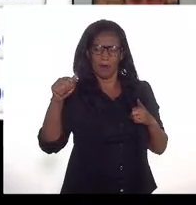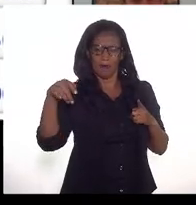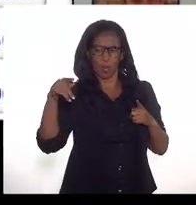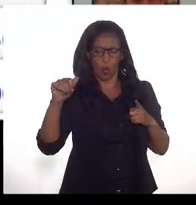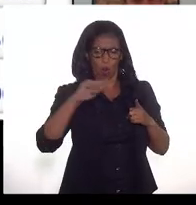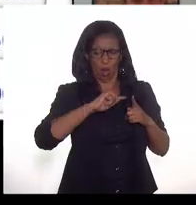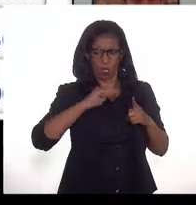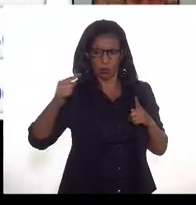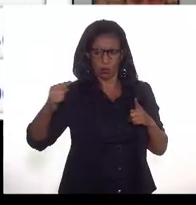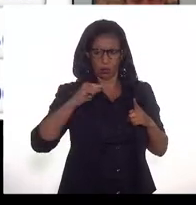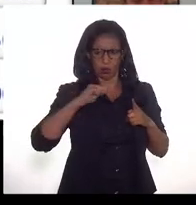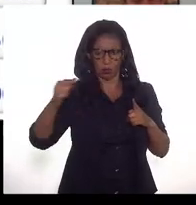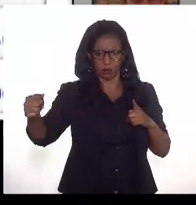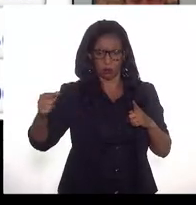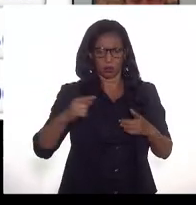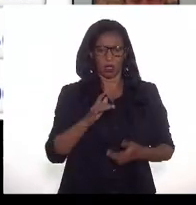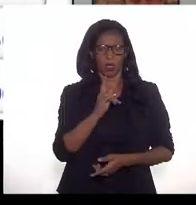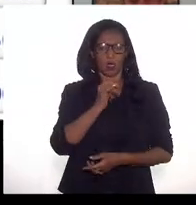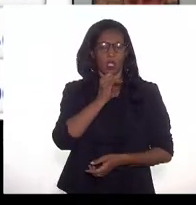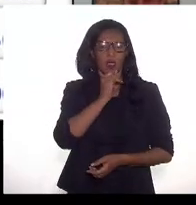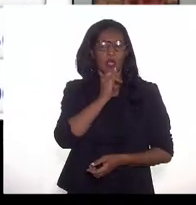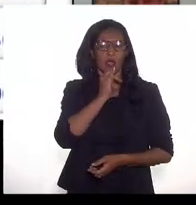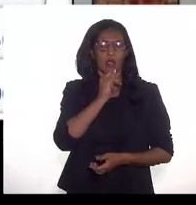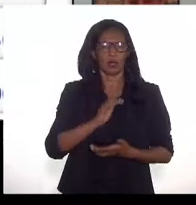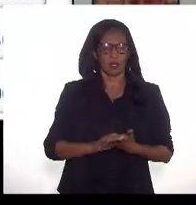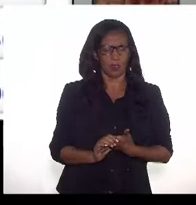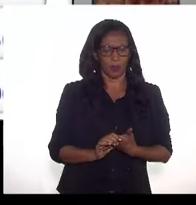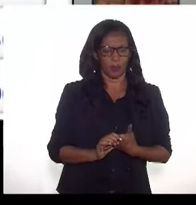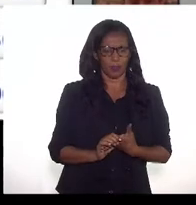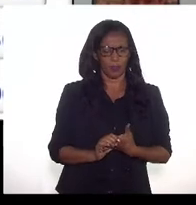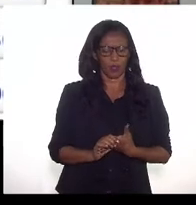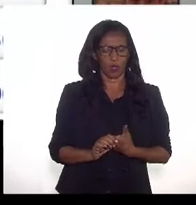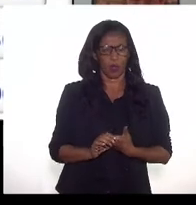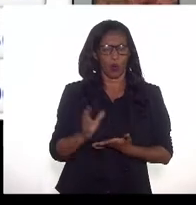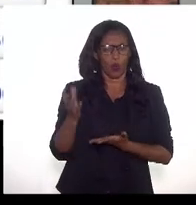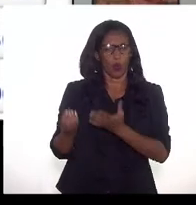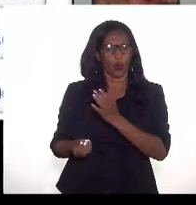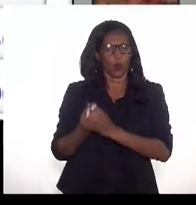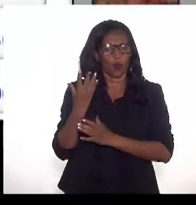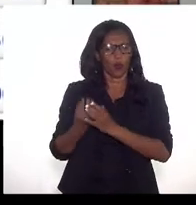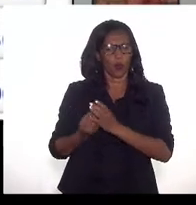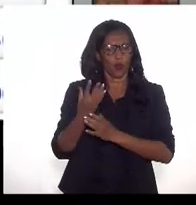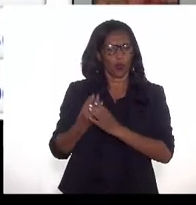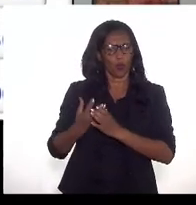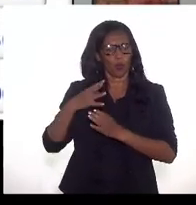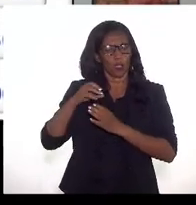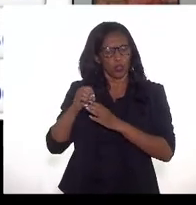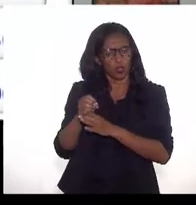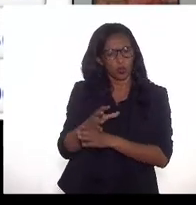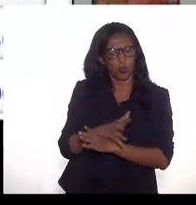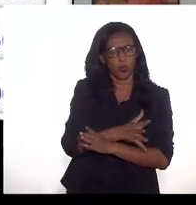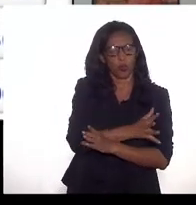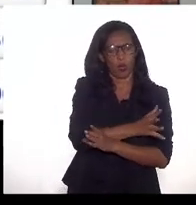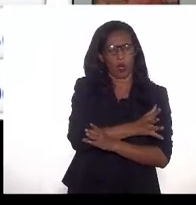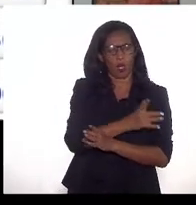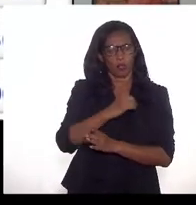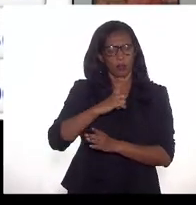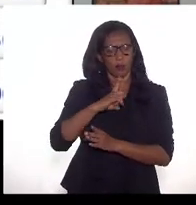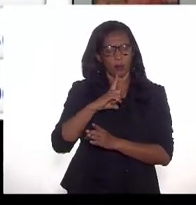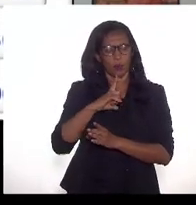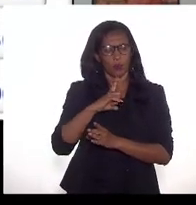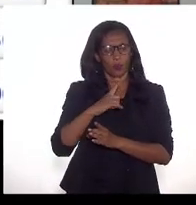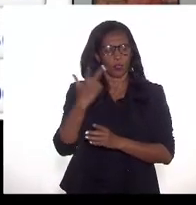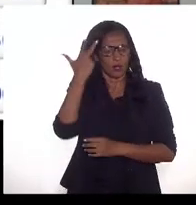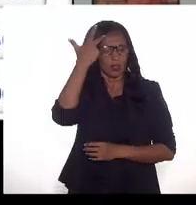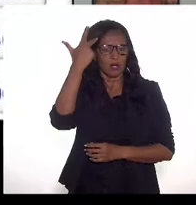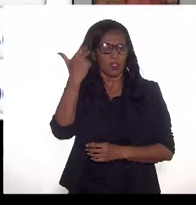aqui, por exemplo, em cada mês, o volume escoado por esse duto de gás